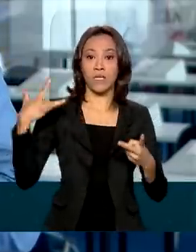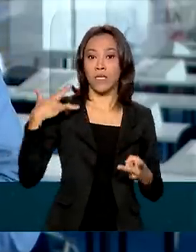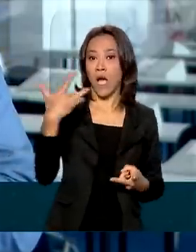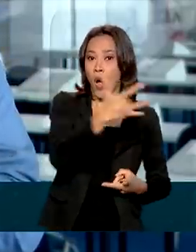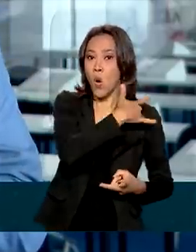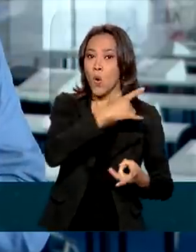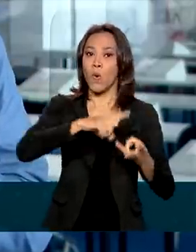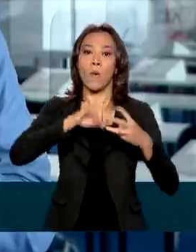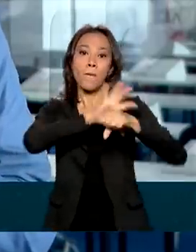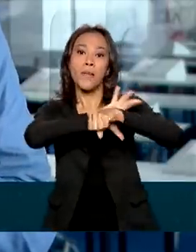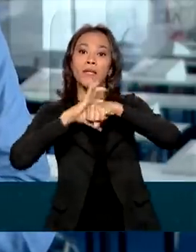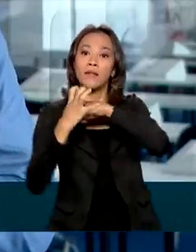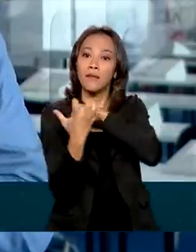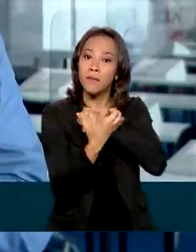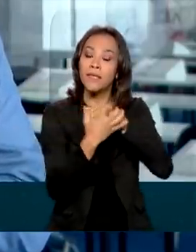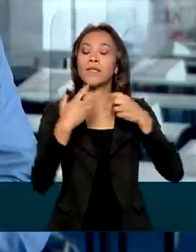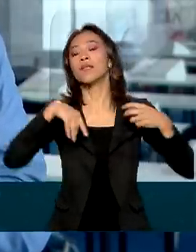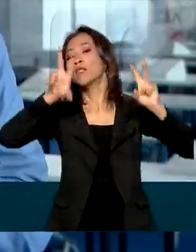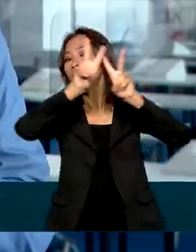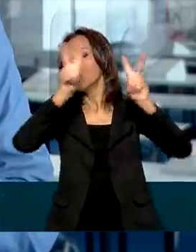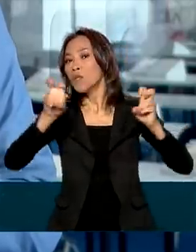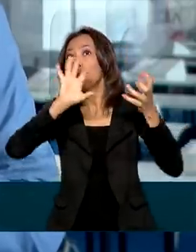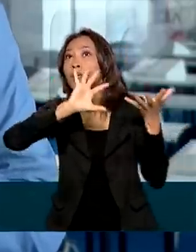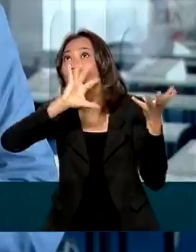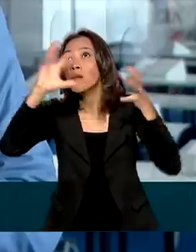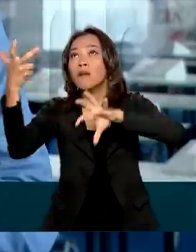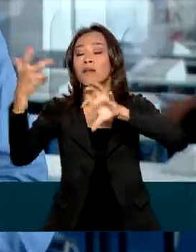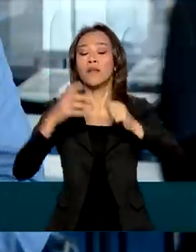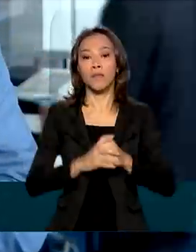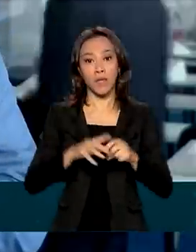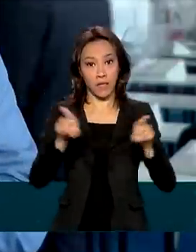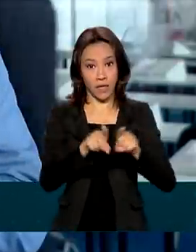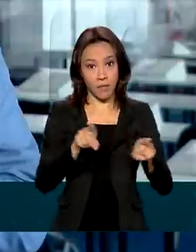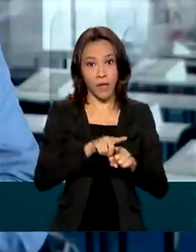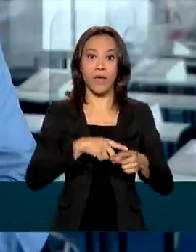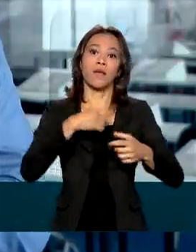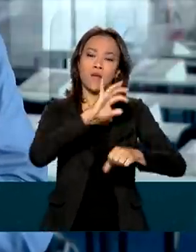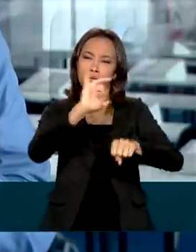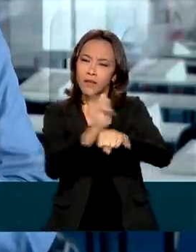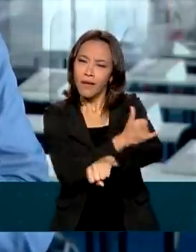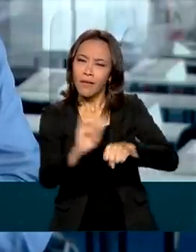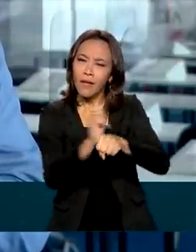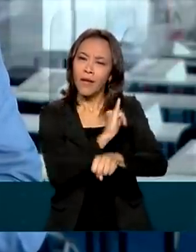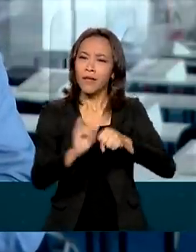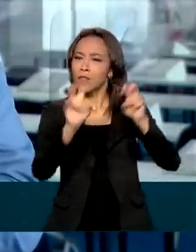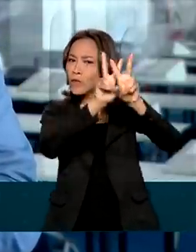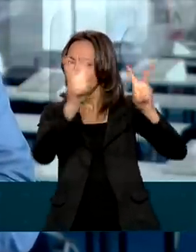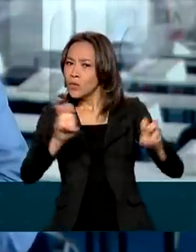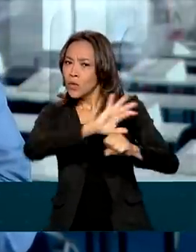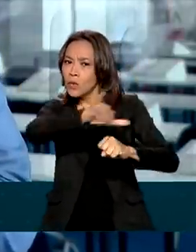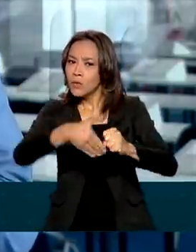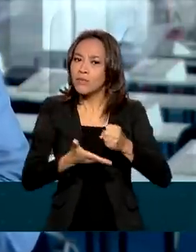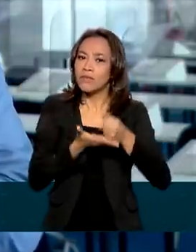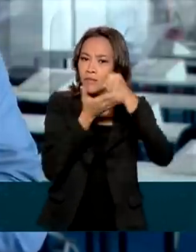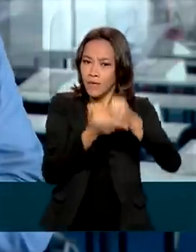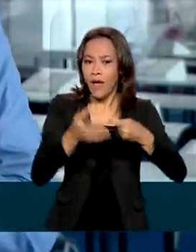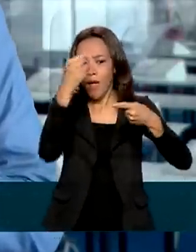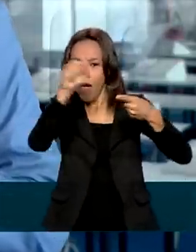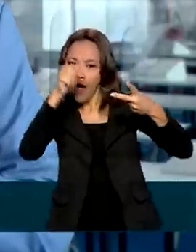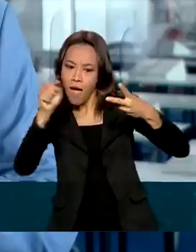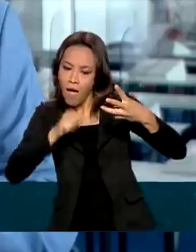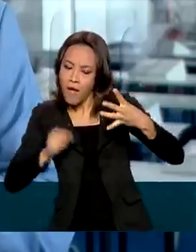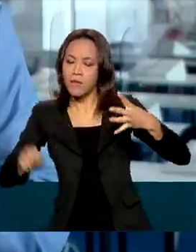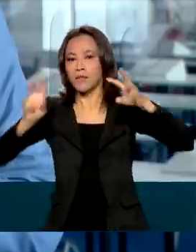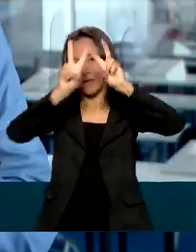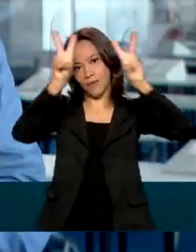vão falar principalmente de clima, ações de sustentabilidade. São essas as pautas do G20 para este ano.